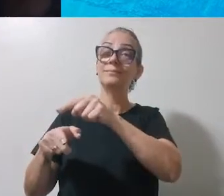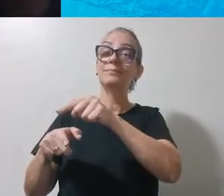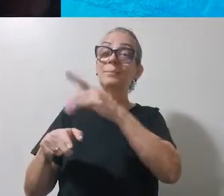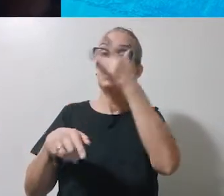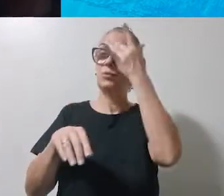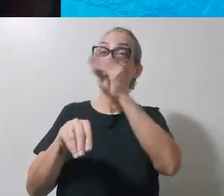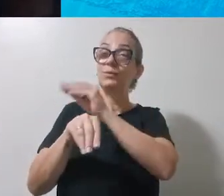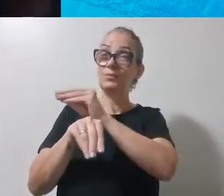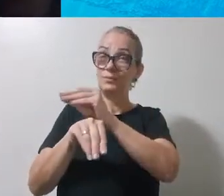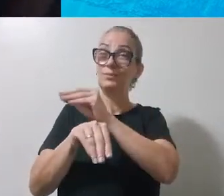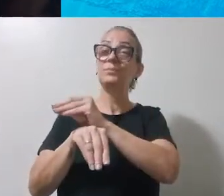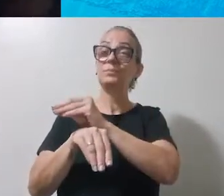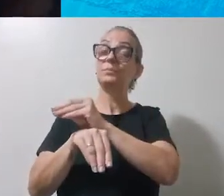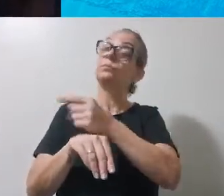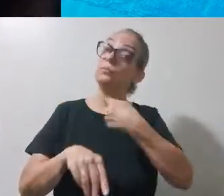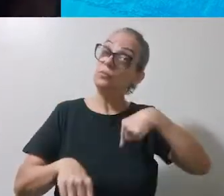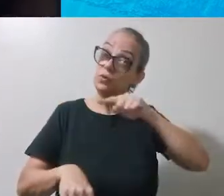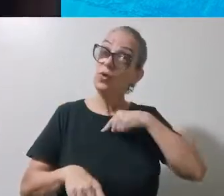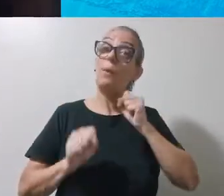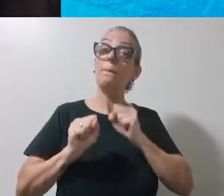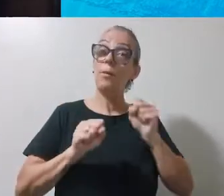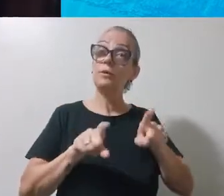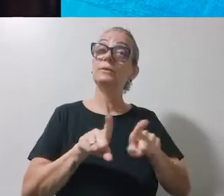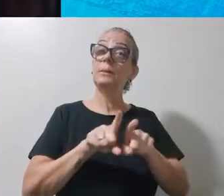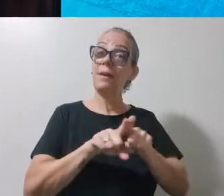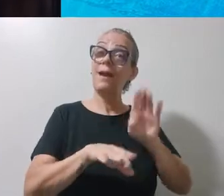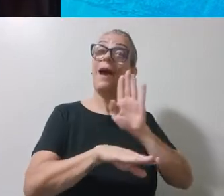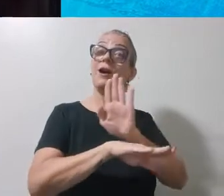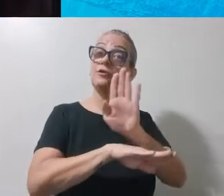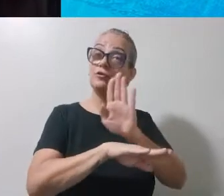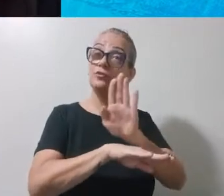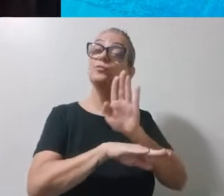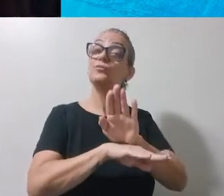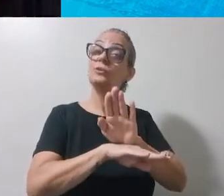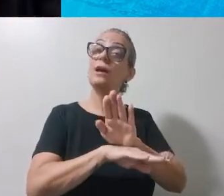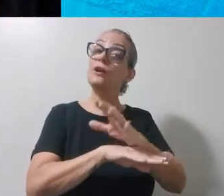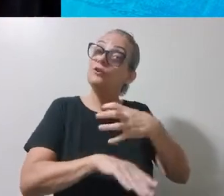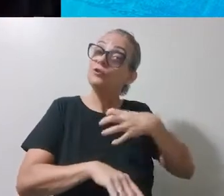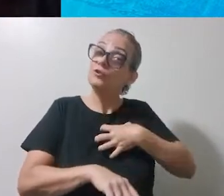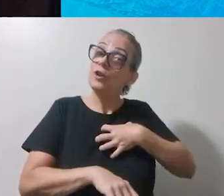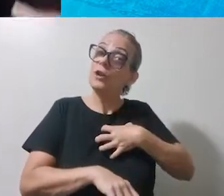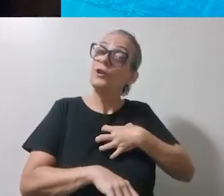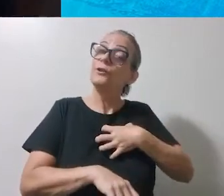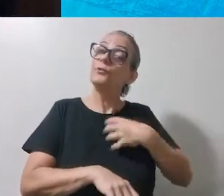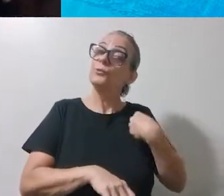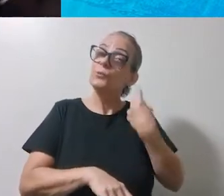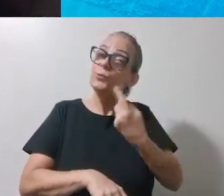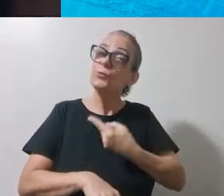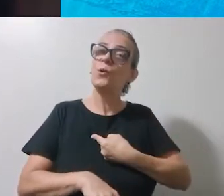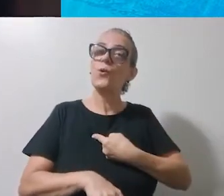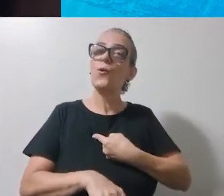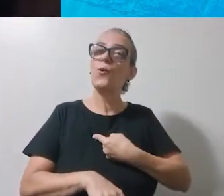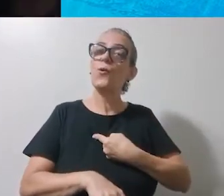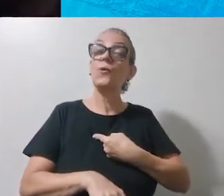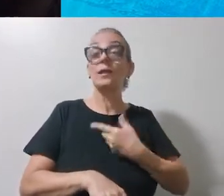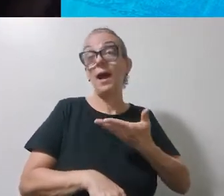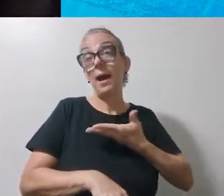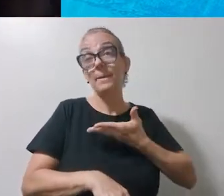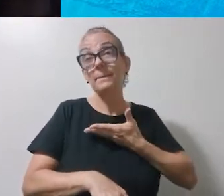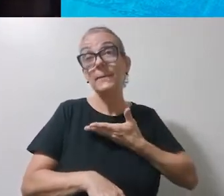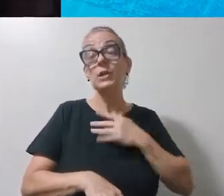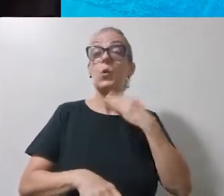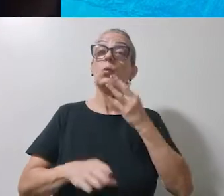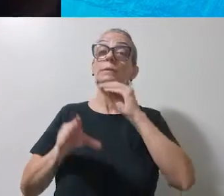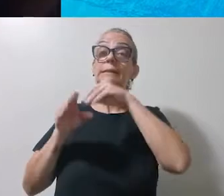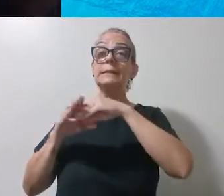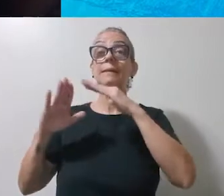podemos também ajudar. Ajudar sempre do nosso jeitinho, né? Algum amigo, ou dentro de casa, junto